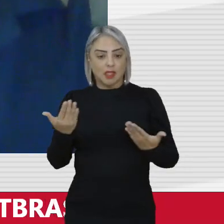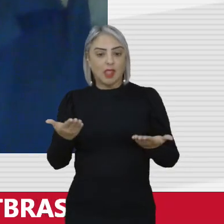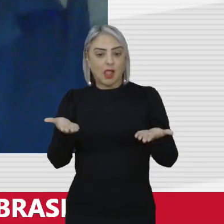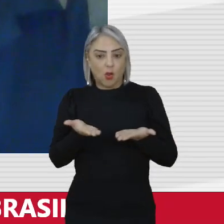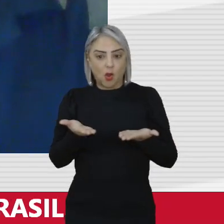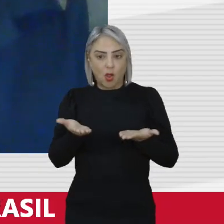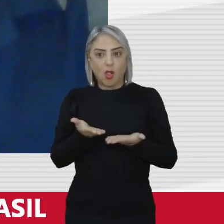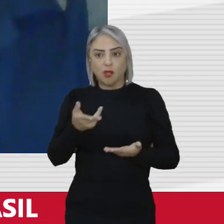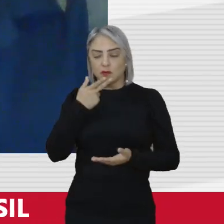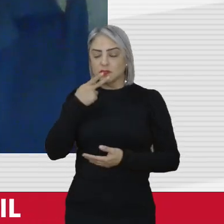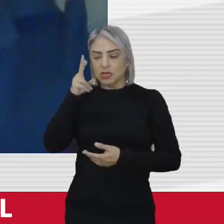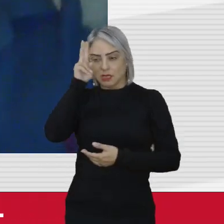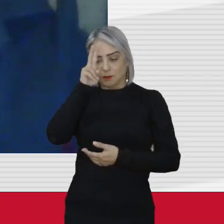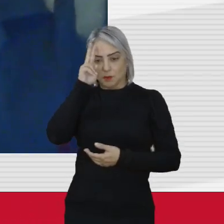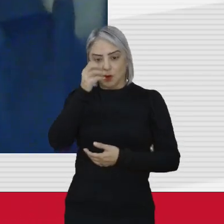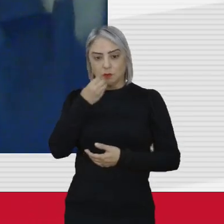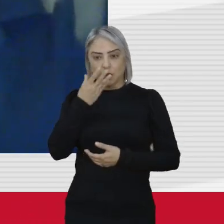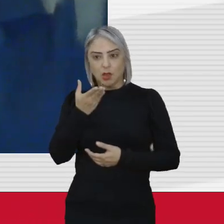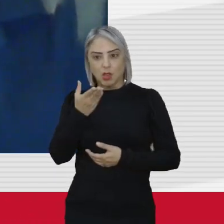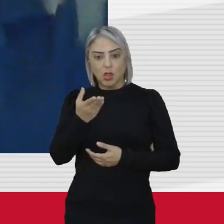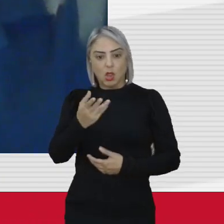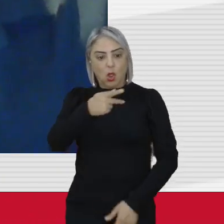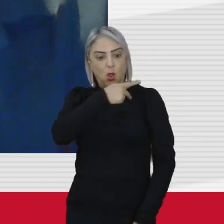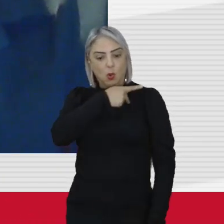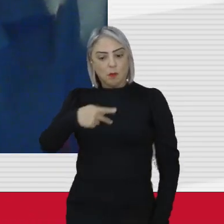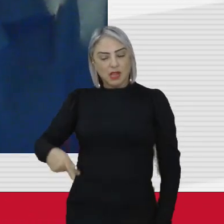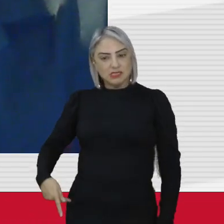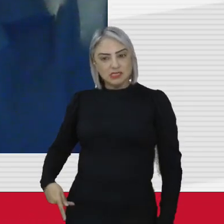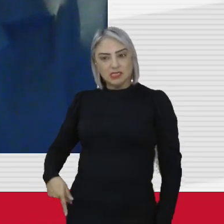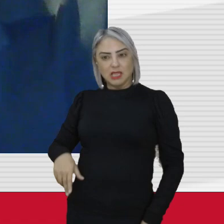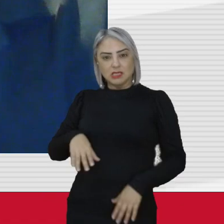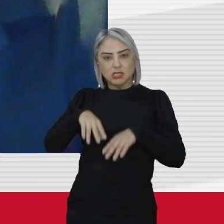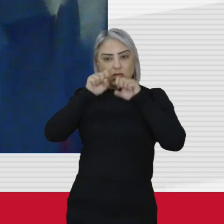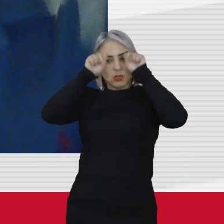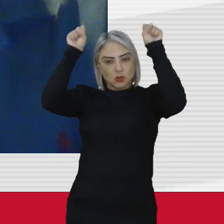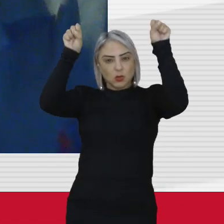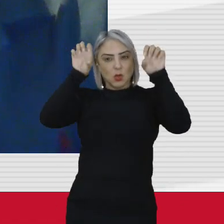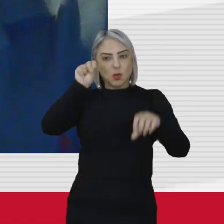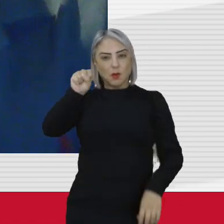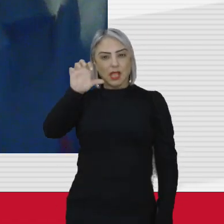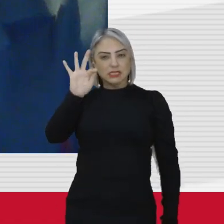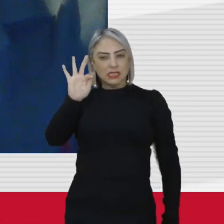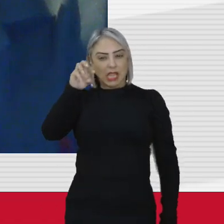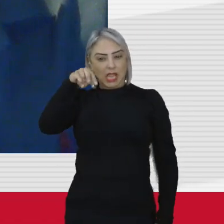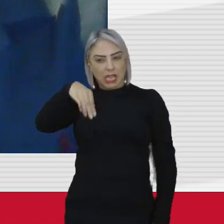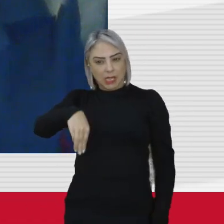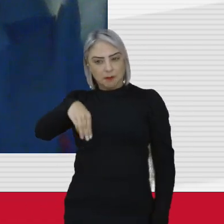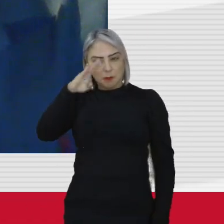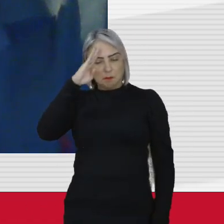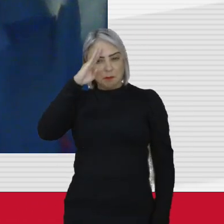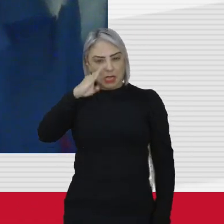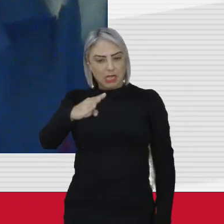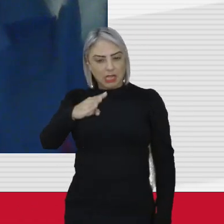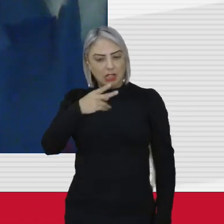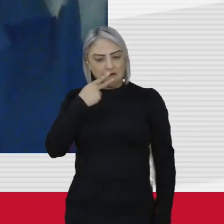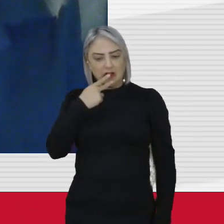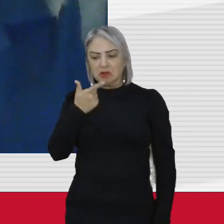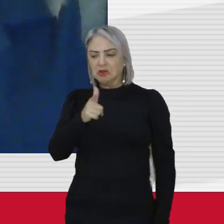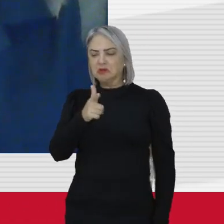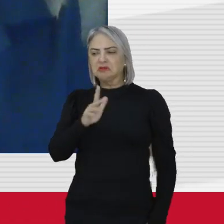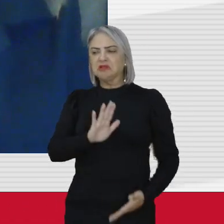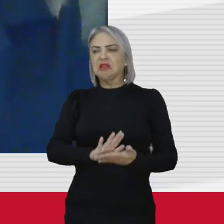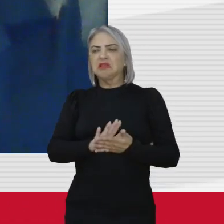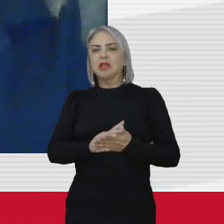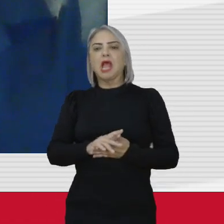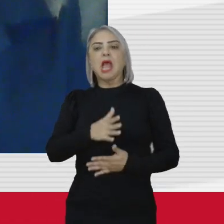você mesmo lembrou, o atual presidente do Supremo Tribunal Militar disse que não estragou